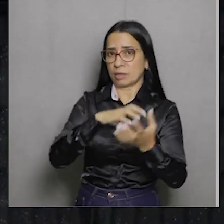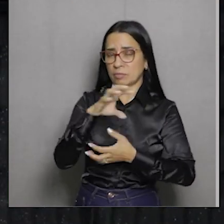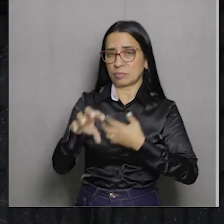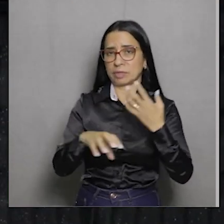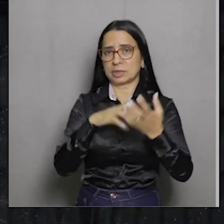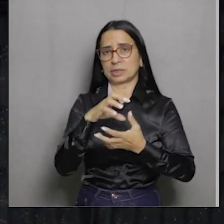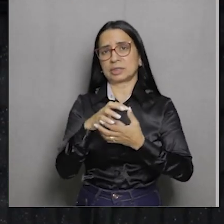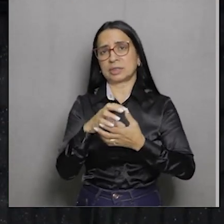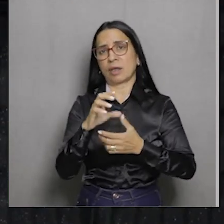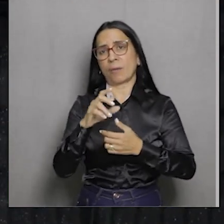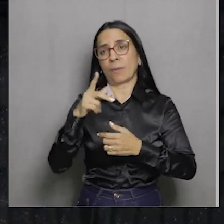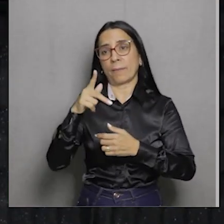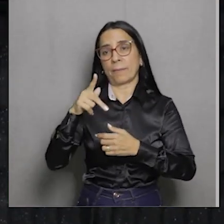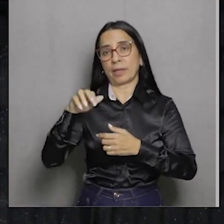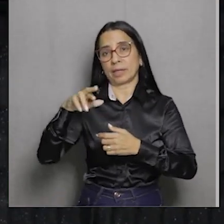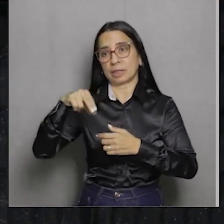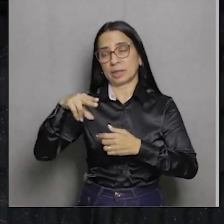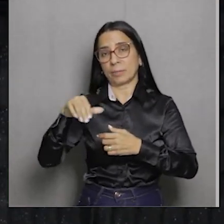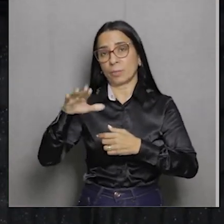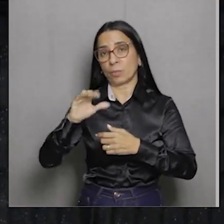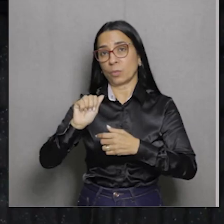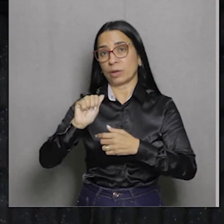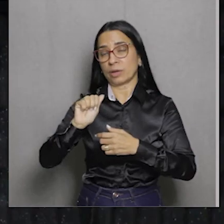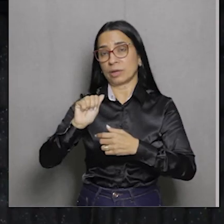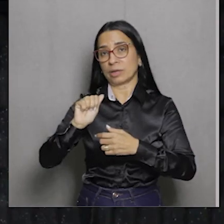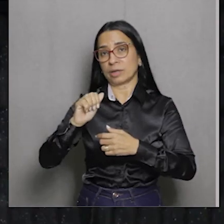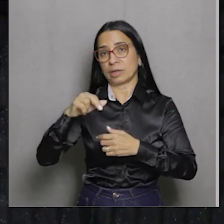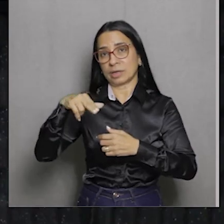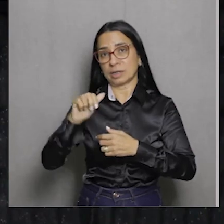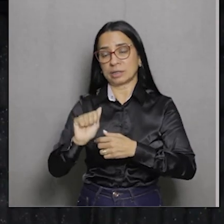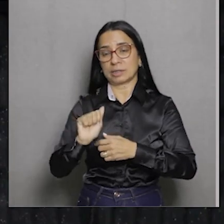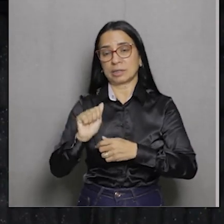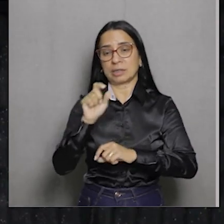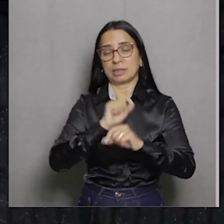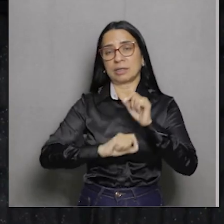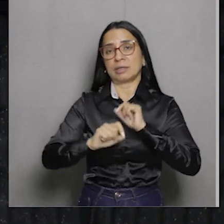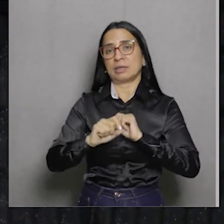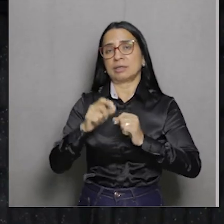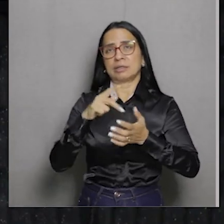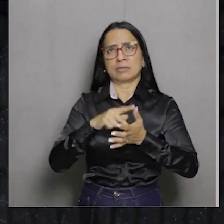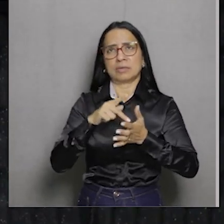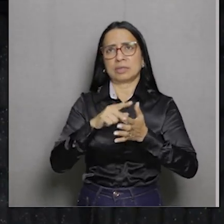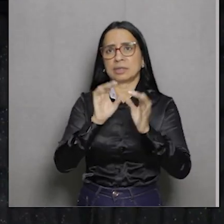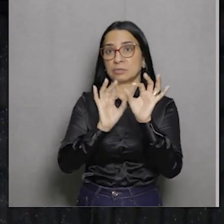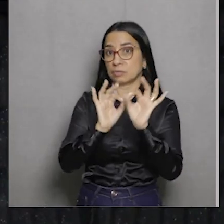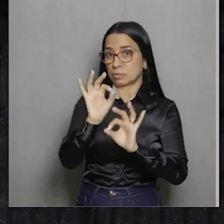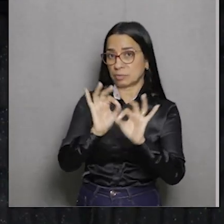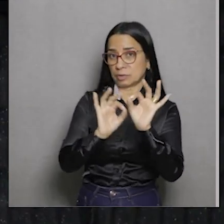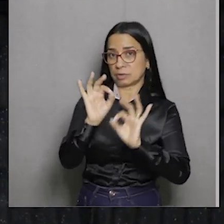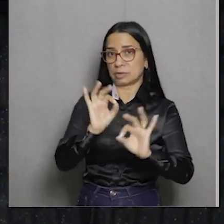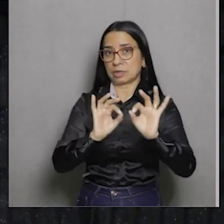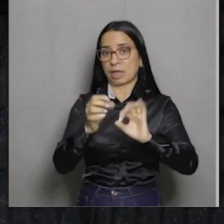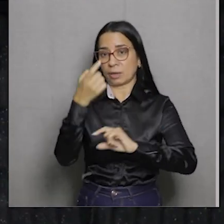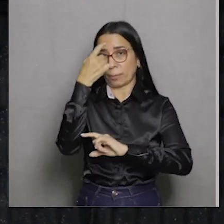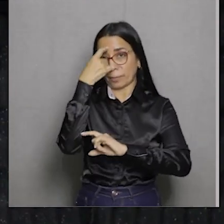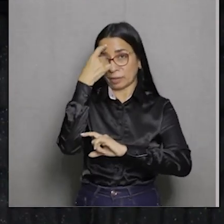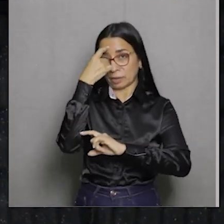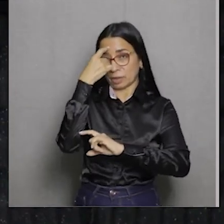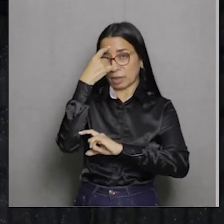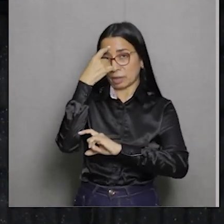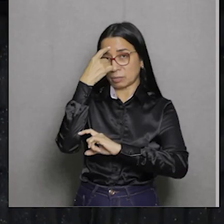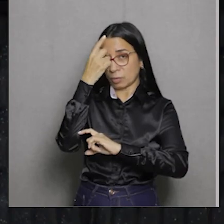Um movimento que na verdade ele foi arquitetado, pensado por uma elite